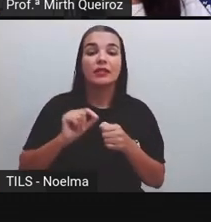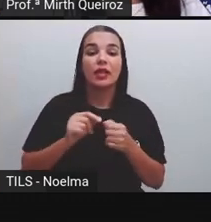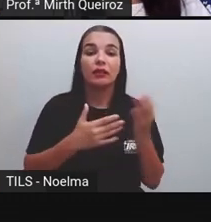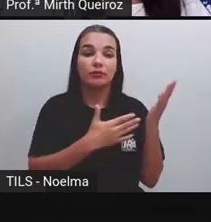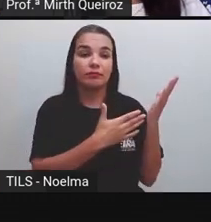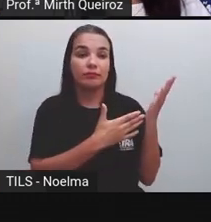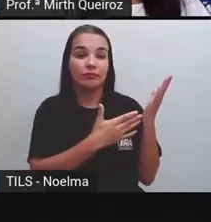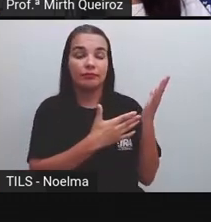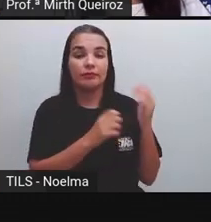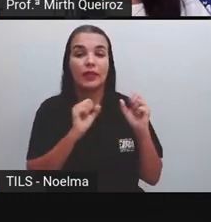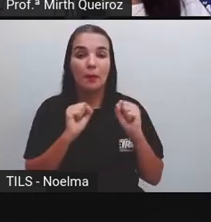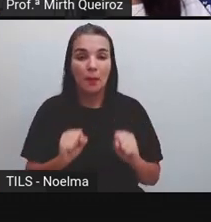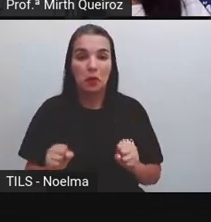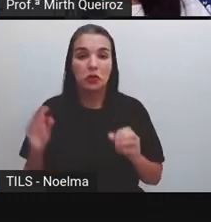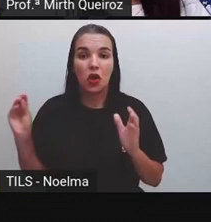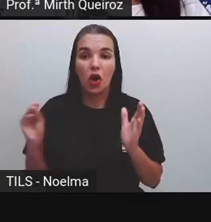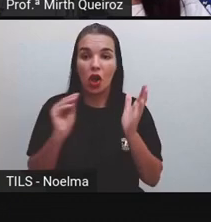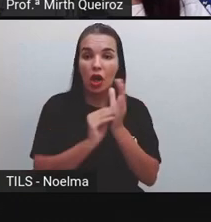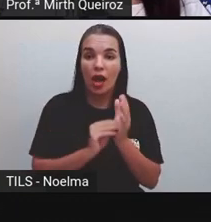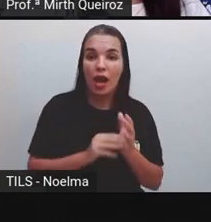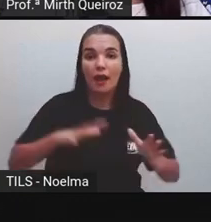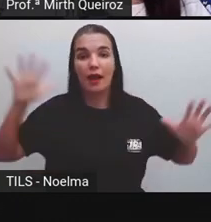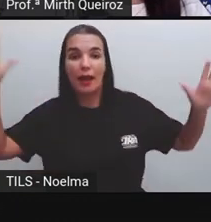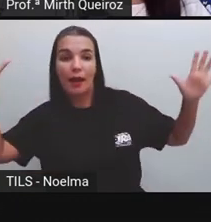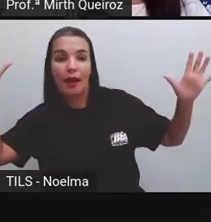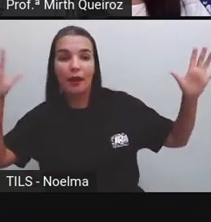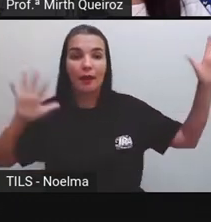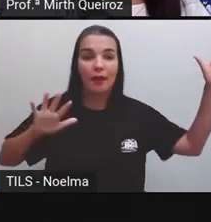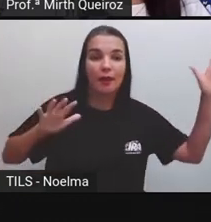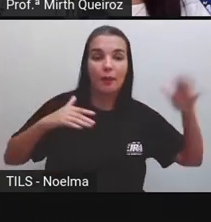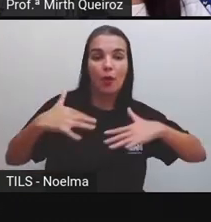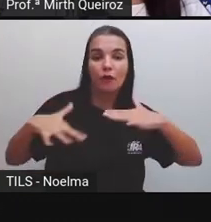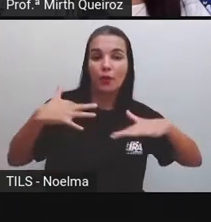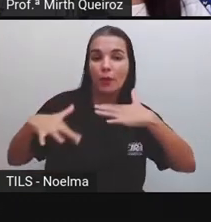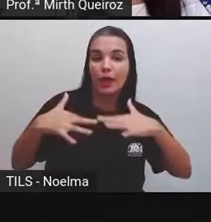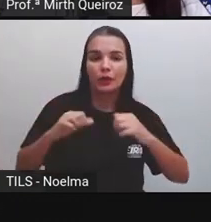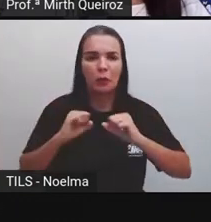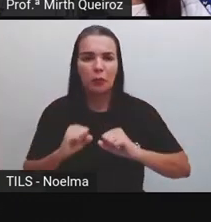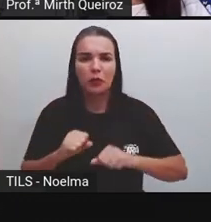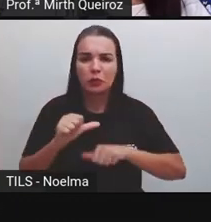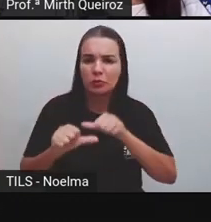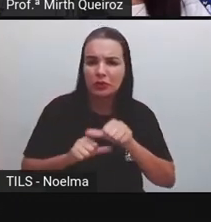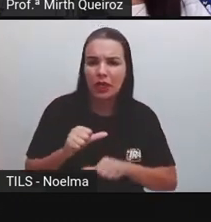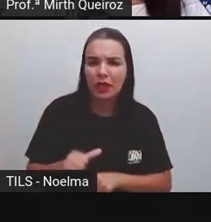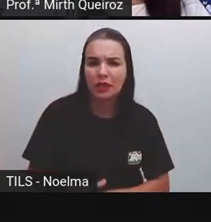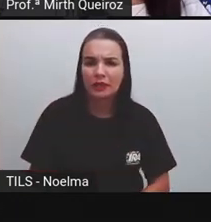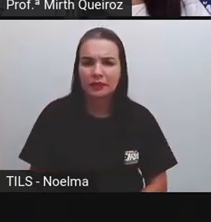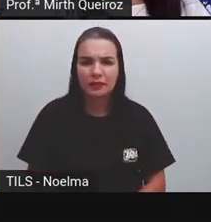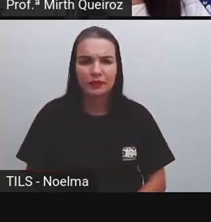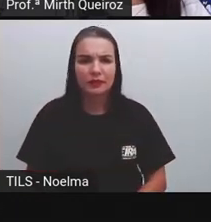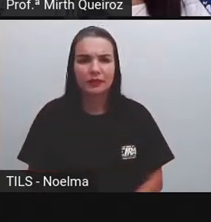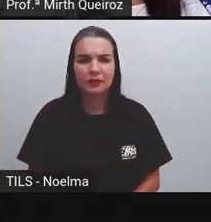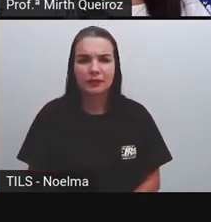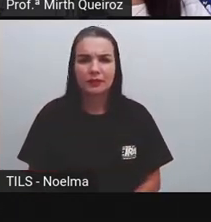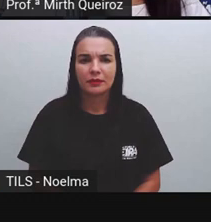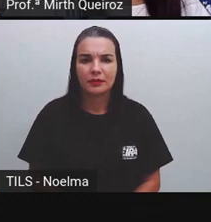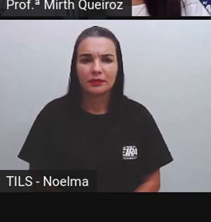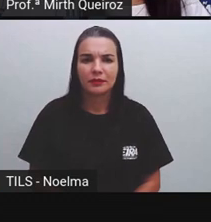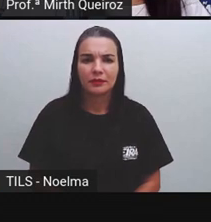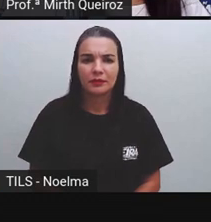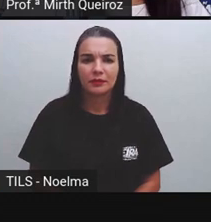ó. Ele falando. Eu posso colocar. Vamos mudar aí esse rosto dele que não está legal não, né?